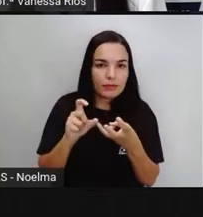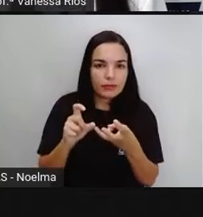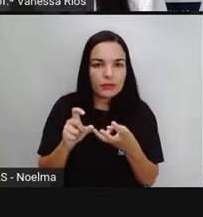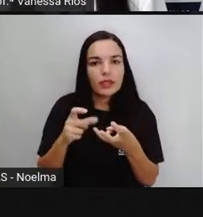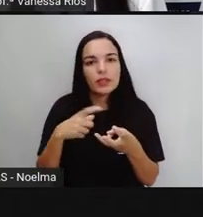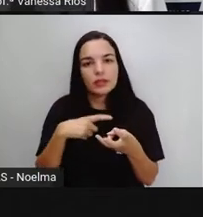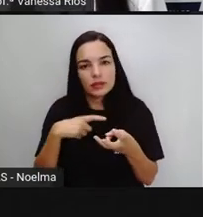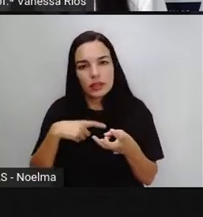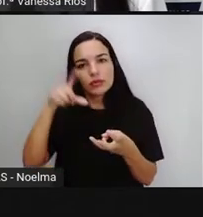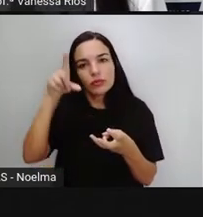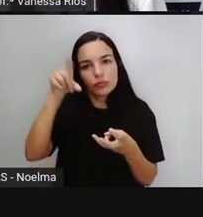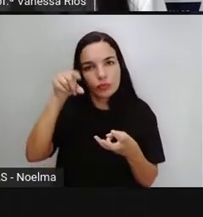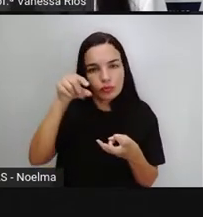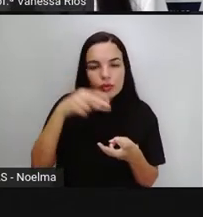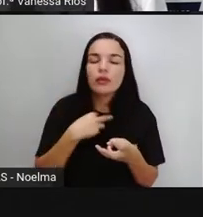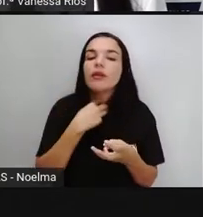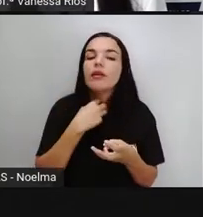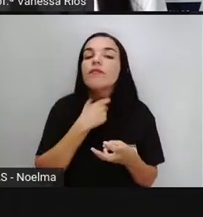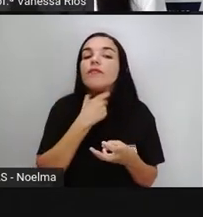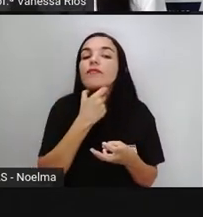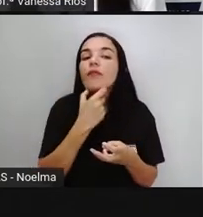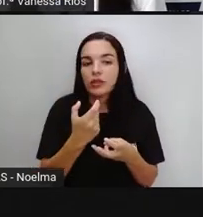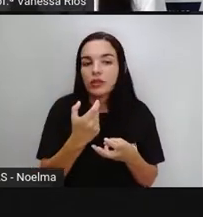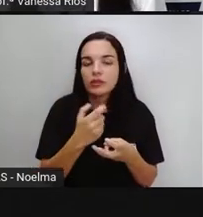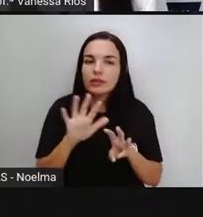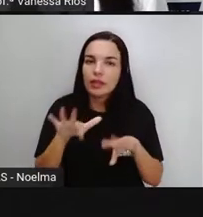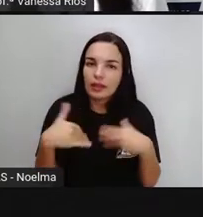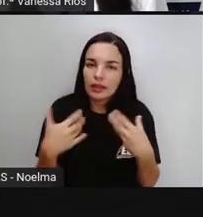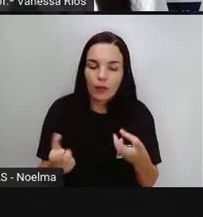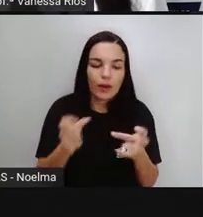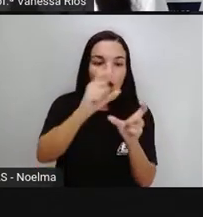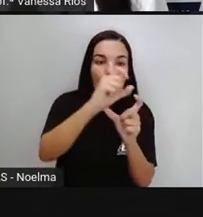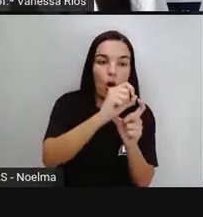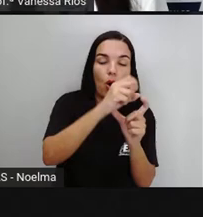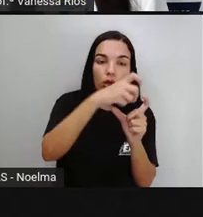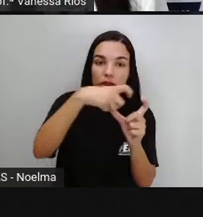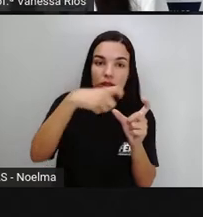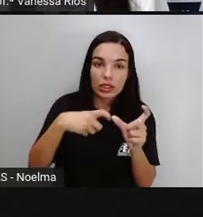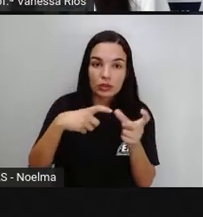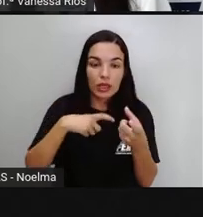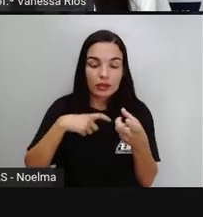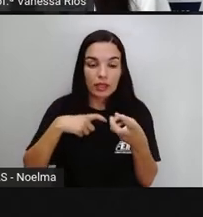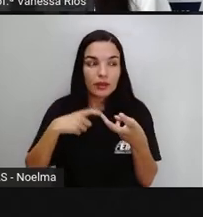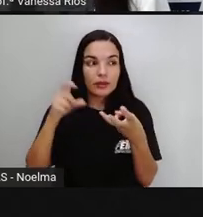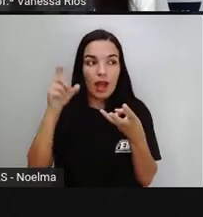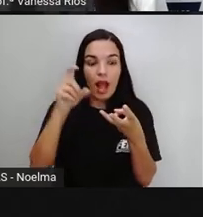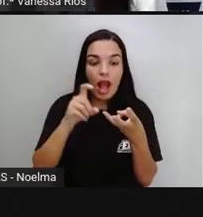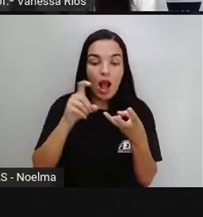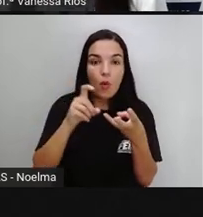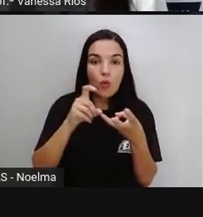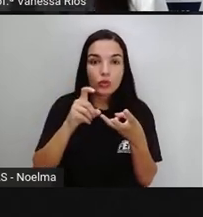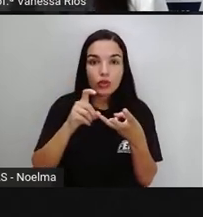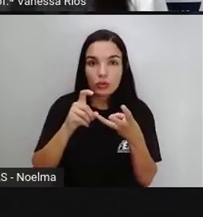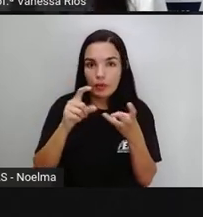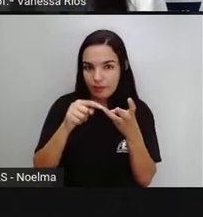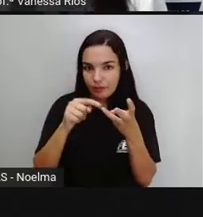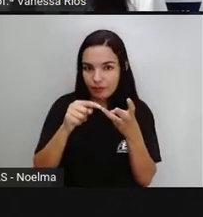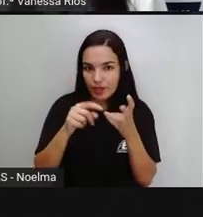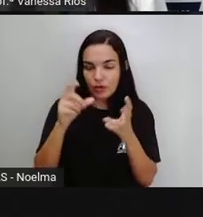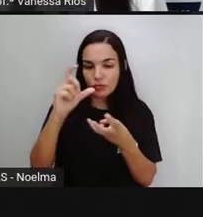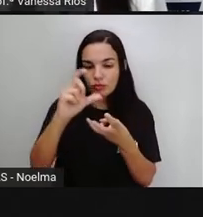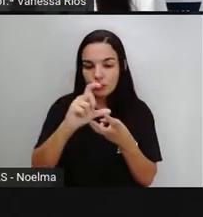neste momento. Olha só. As oxífonas têm a sílaba tônica como última sílaba.